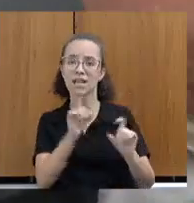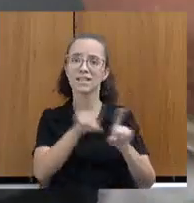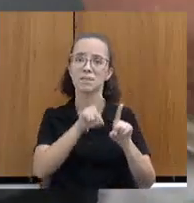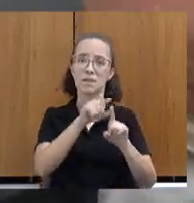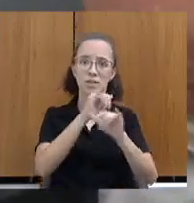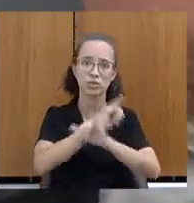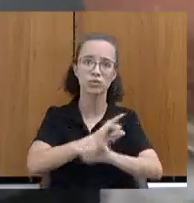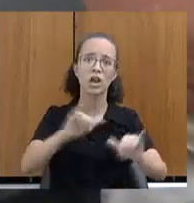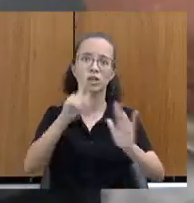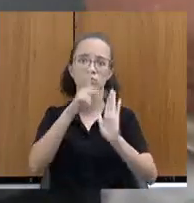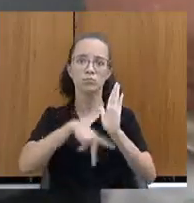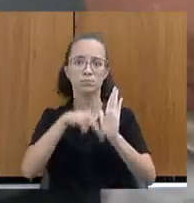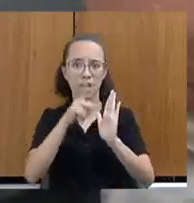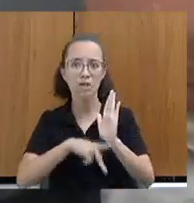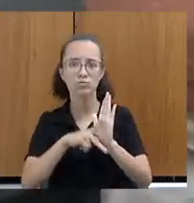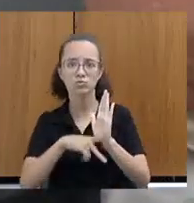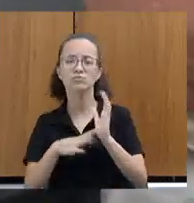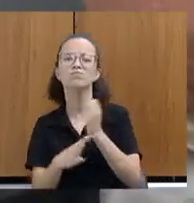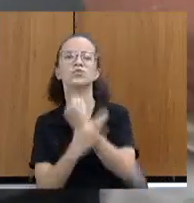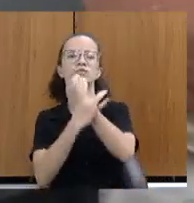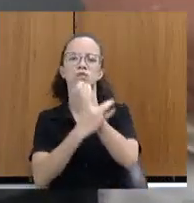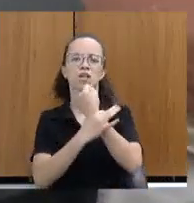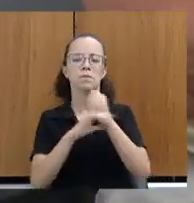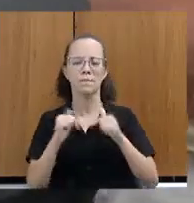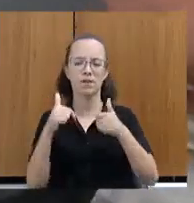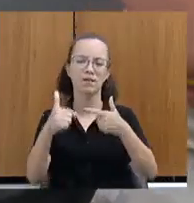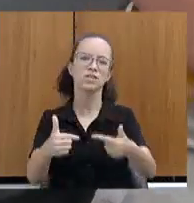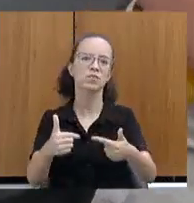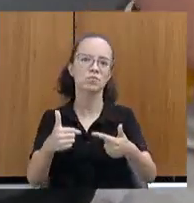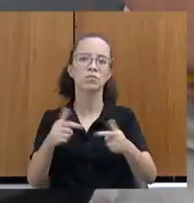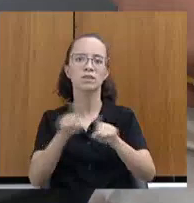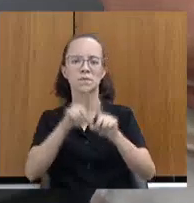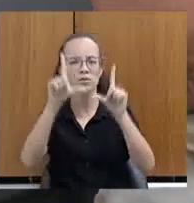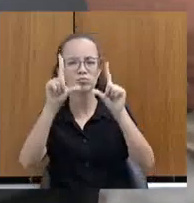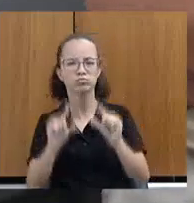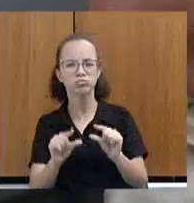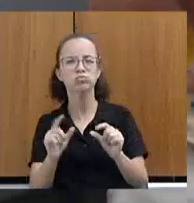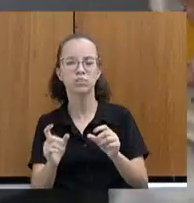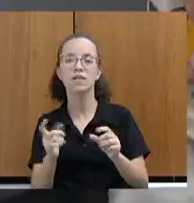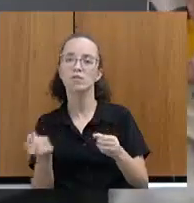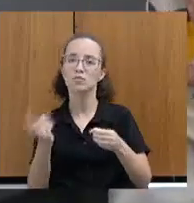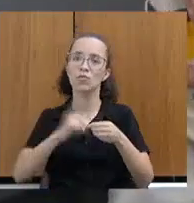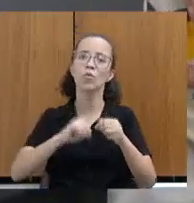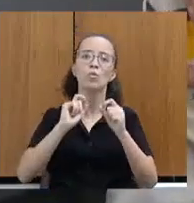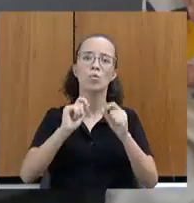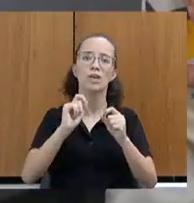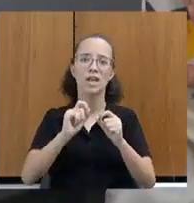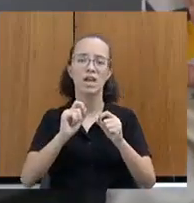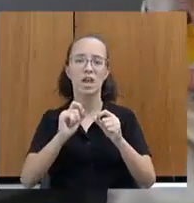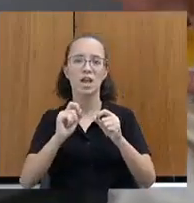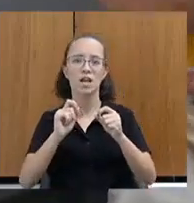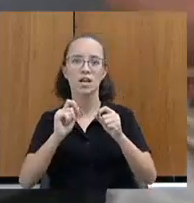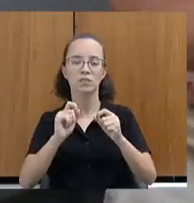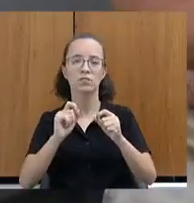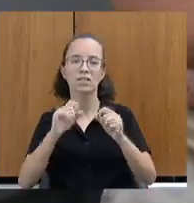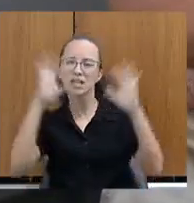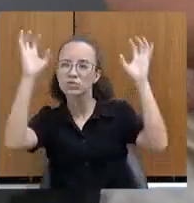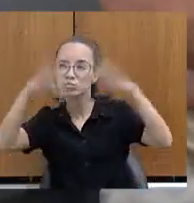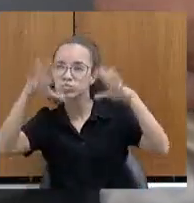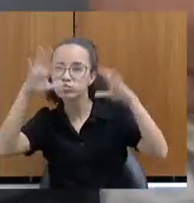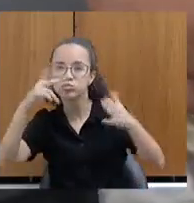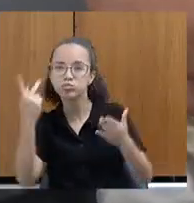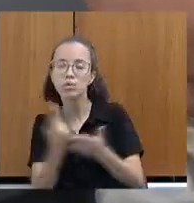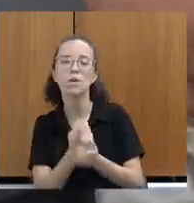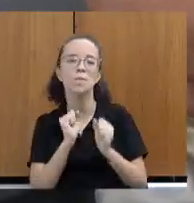o plano de contingência para ações de prevenção, mitigação e recuperação dos danos do impacto decorrente das fortes chuvas